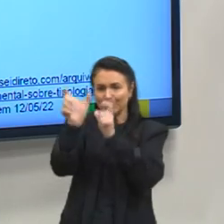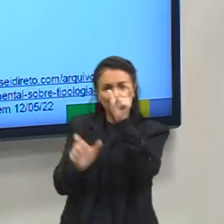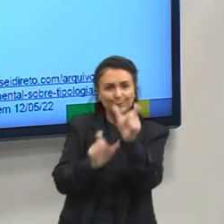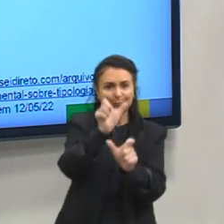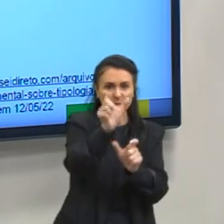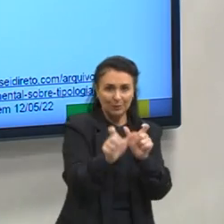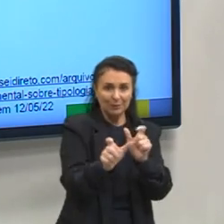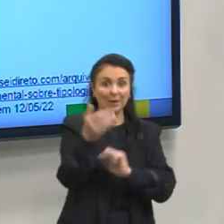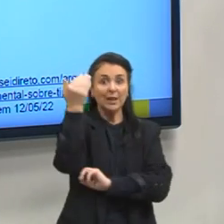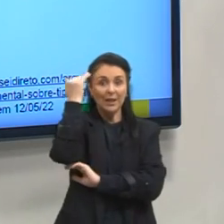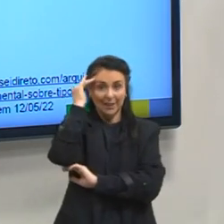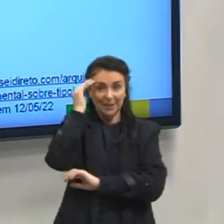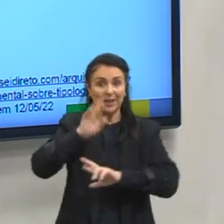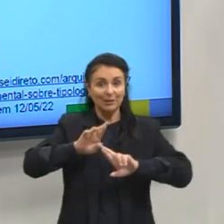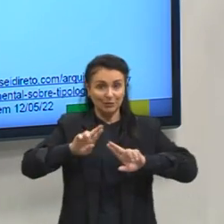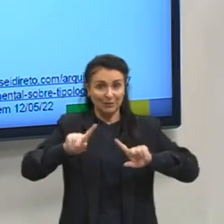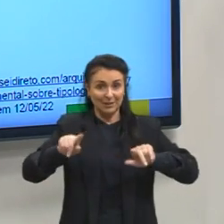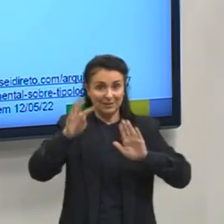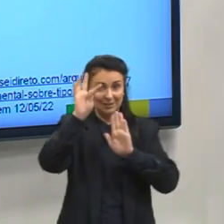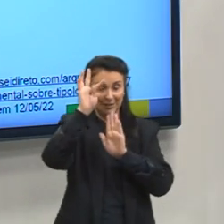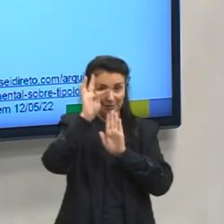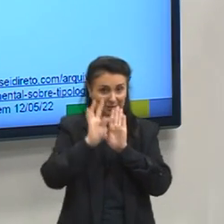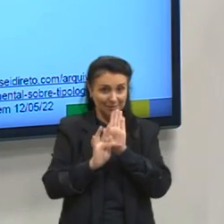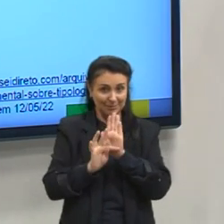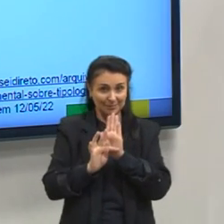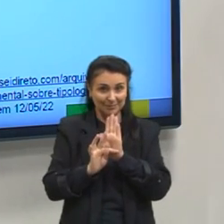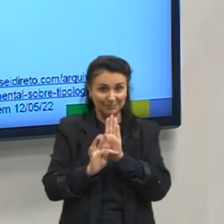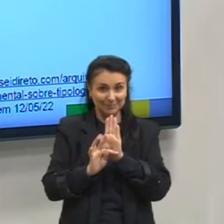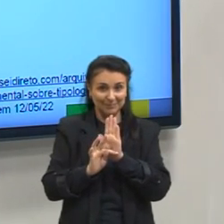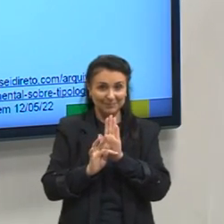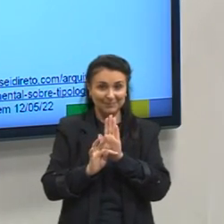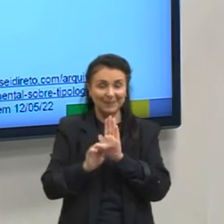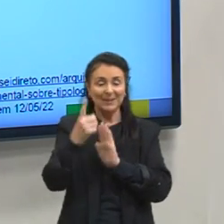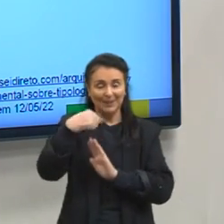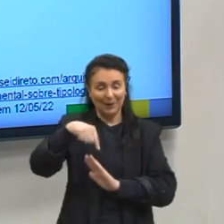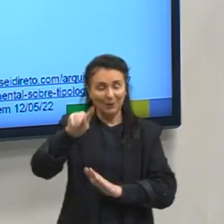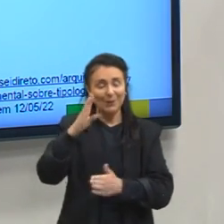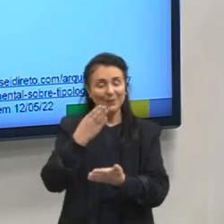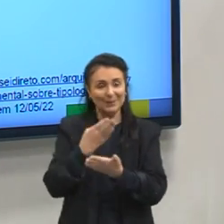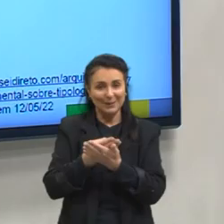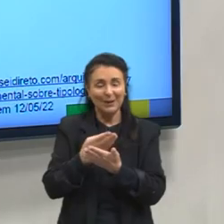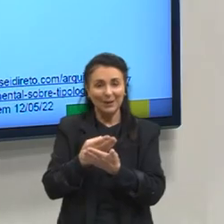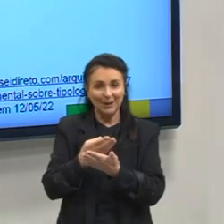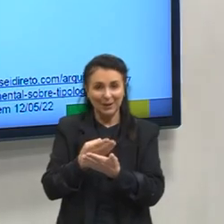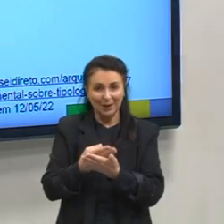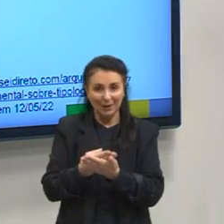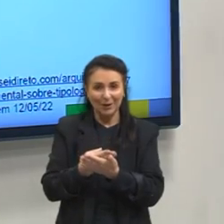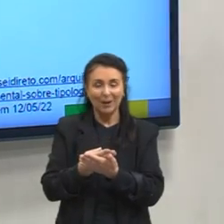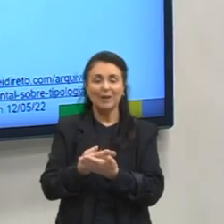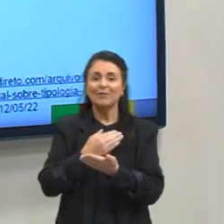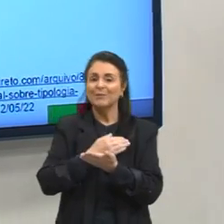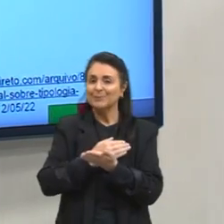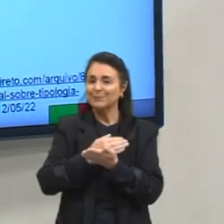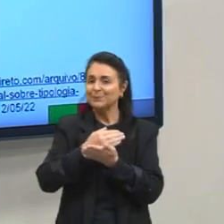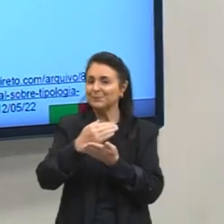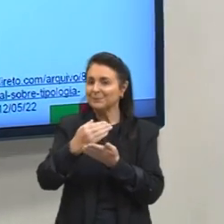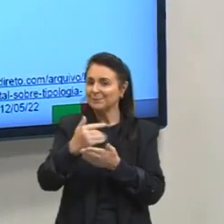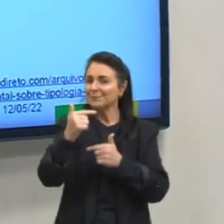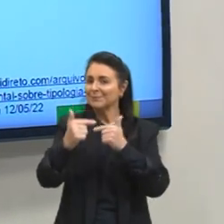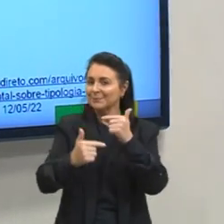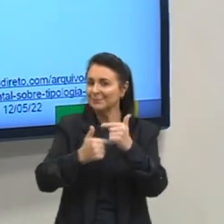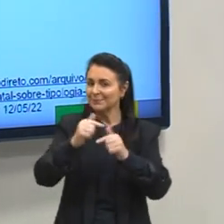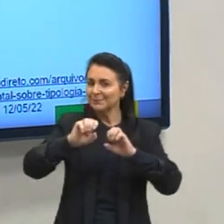Deu para entender a diferença entre os três? Eu espero vocês na nossa próxima aula que vai começar a trabalhar